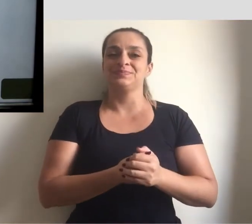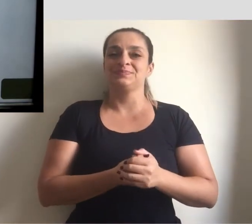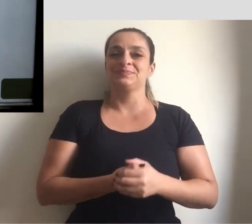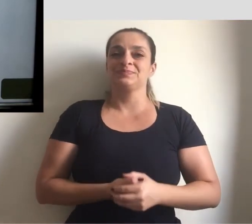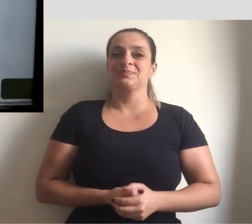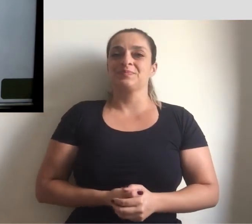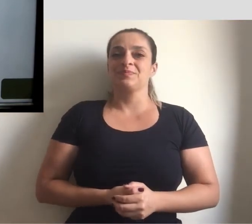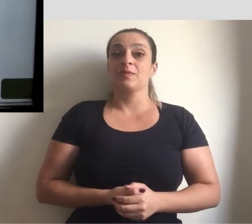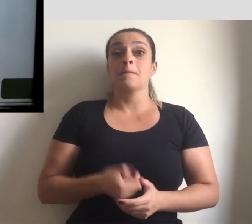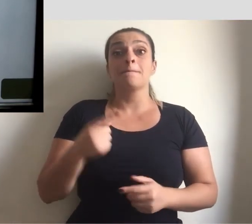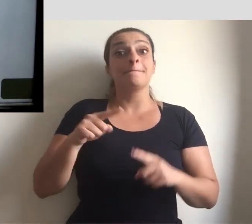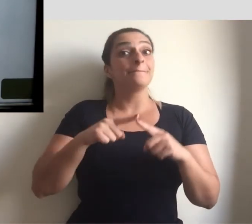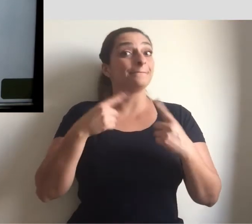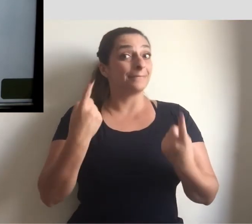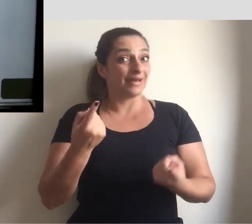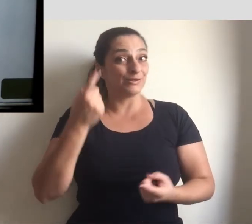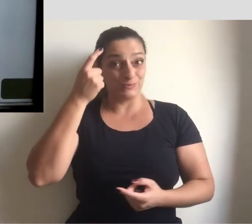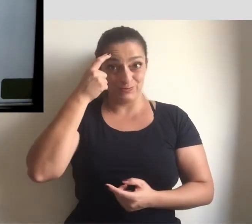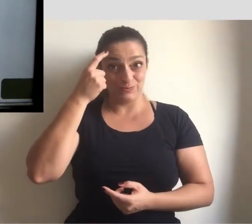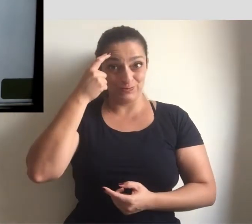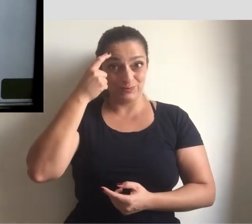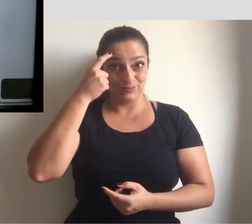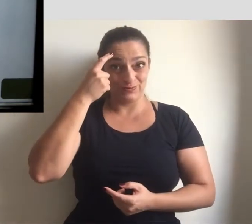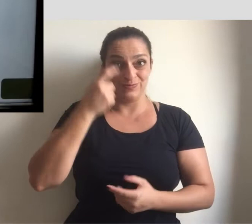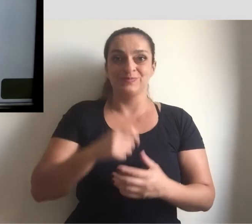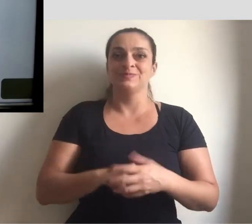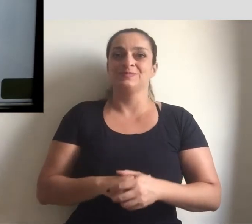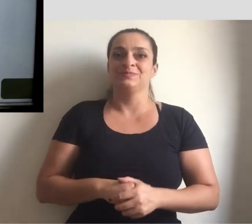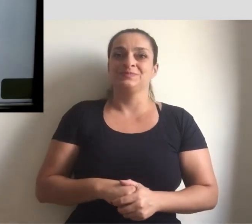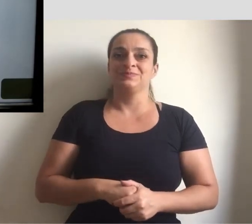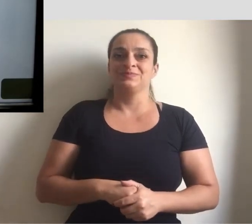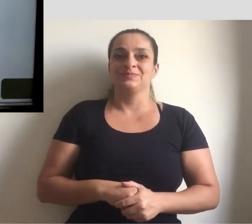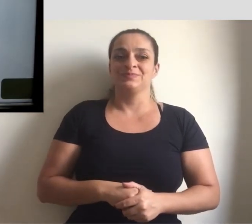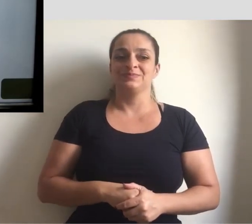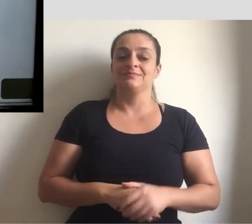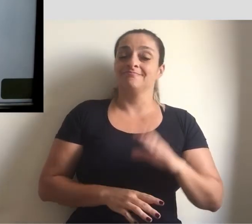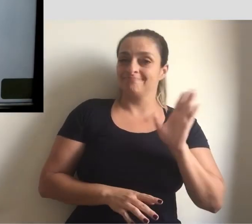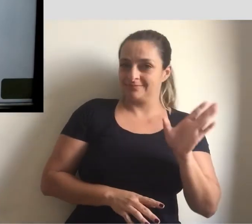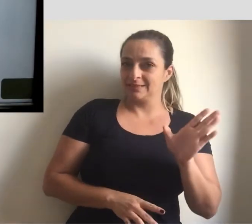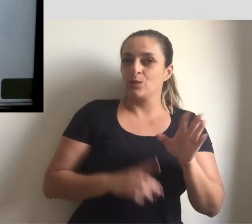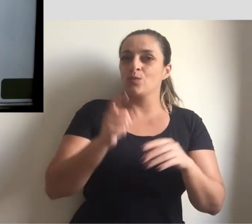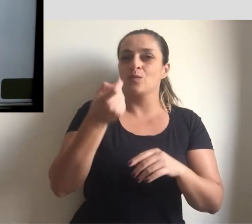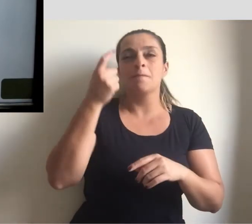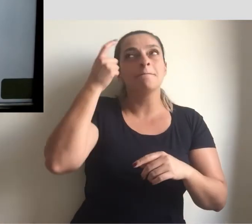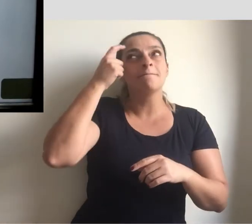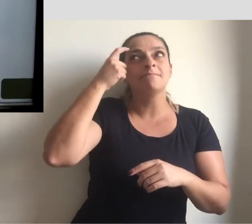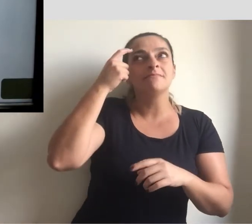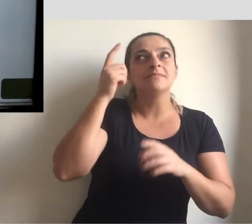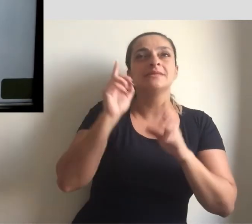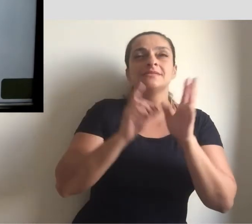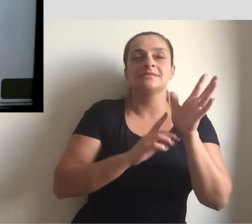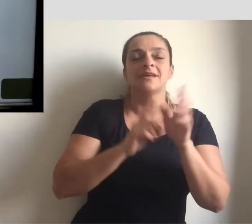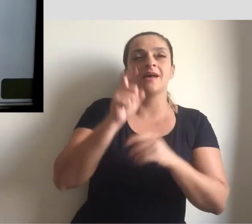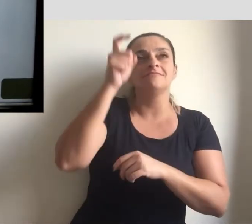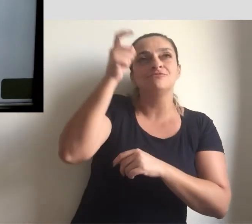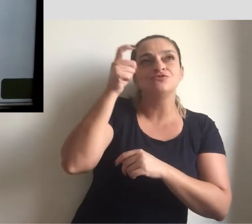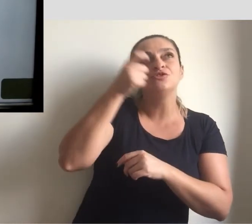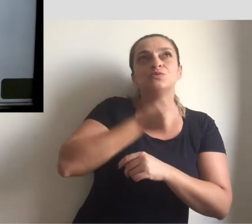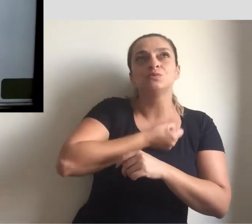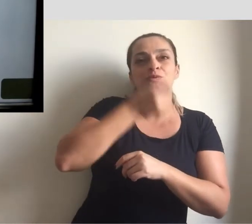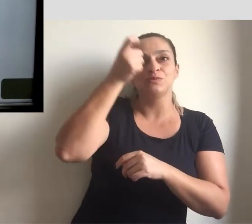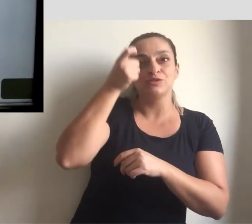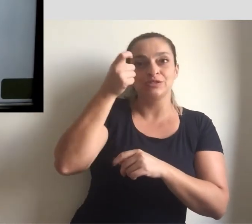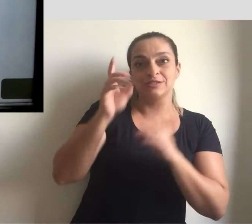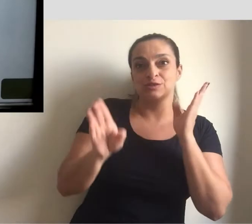Mas o número que eu estou pensando é x. Vamos verificar se a gente consegue descobrir esse número x.